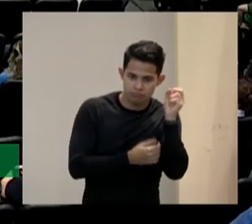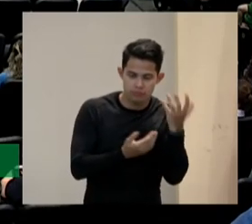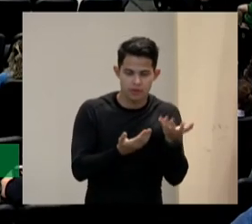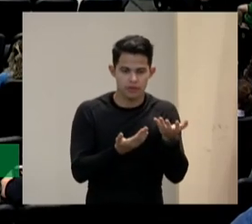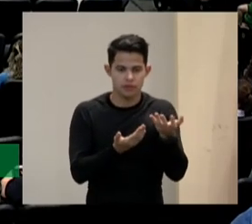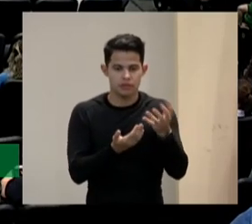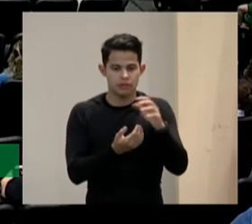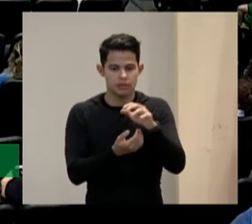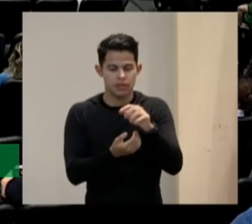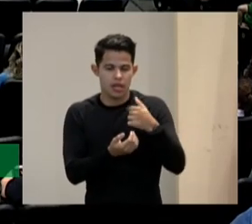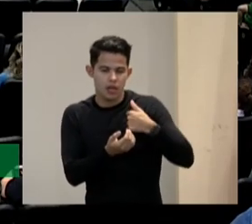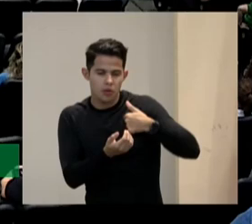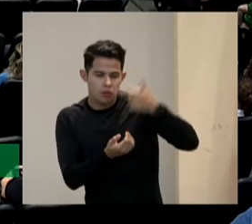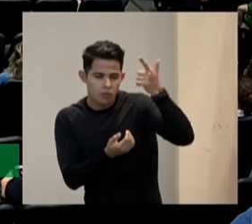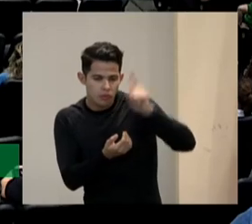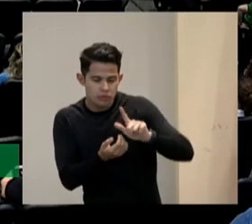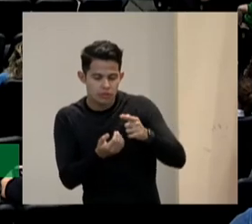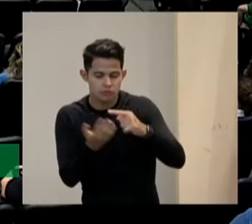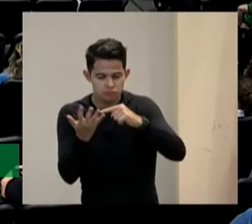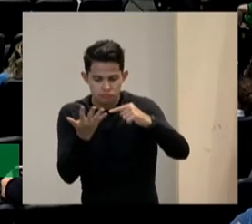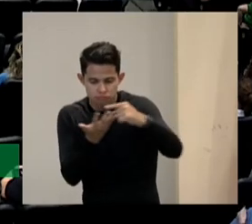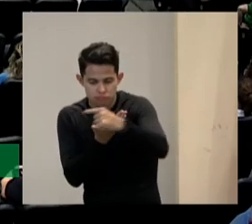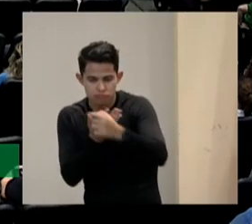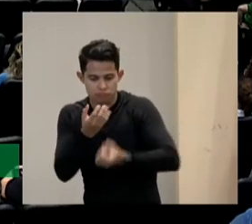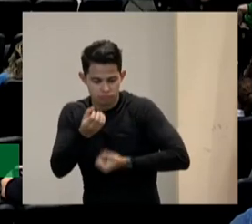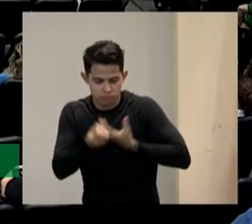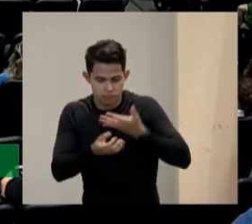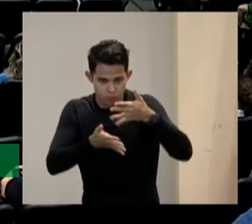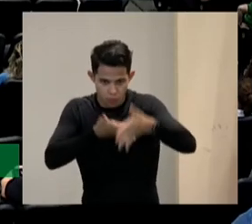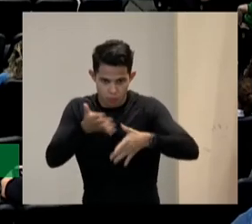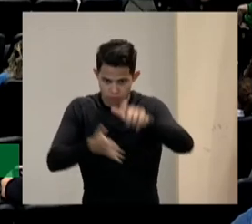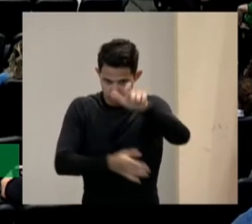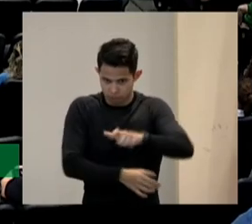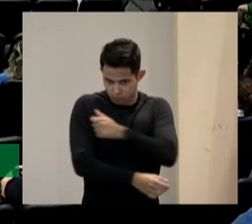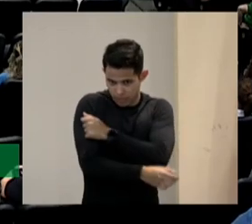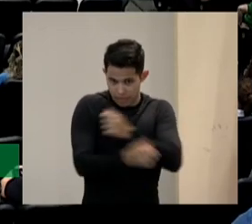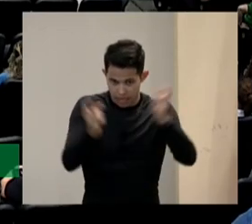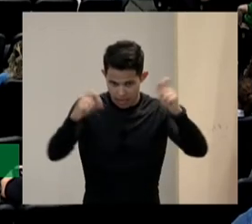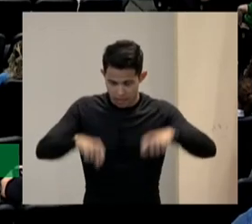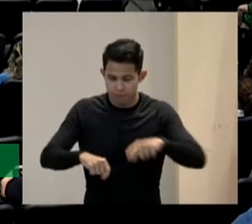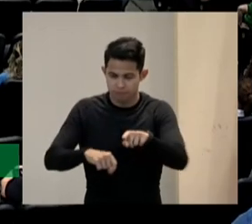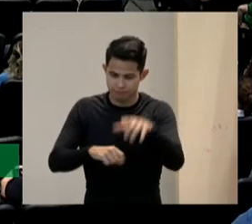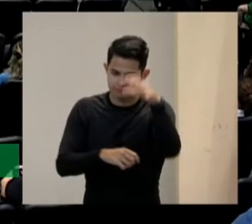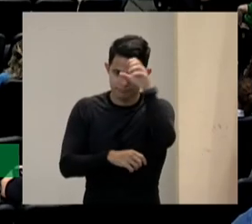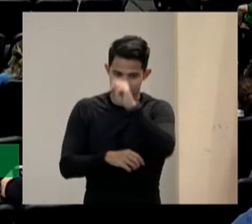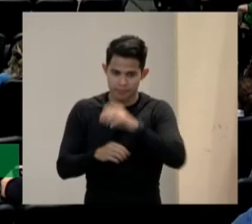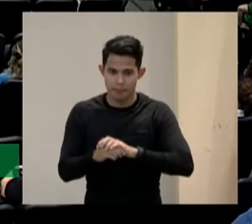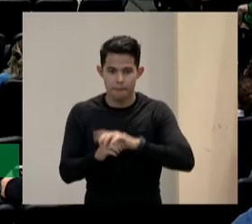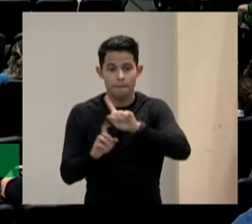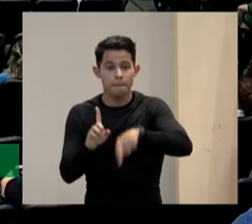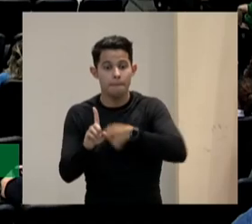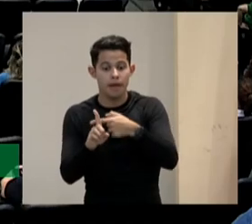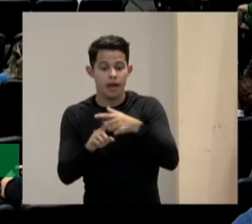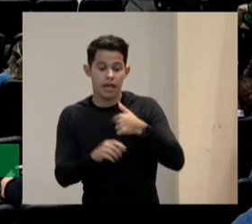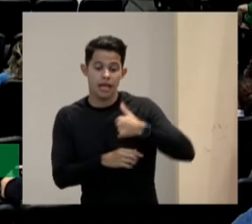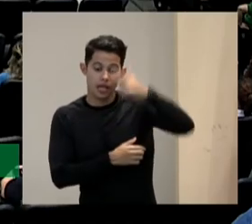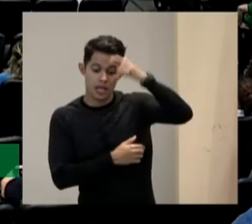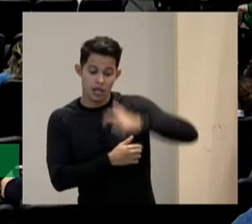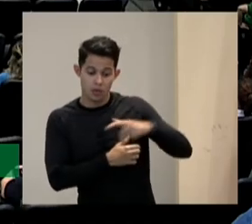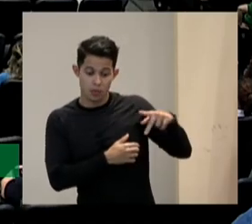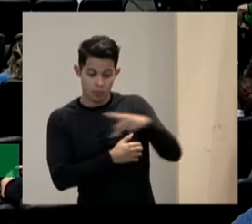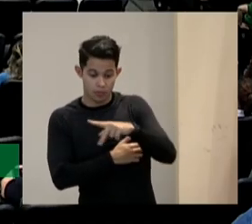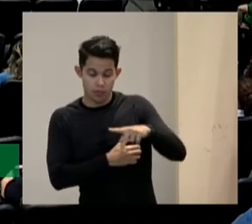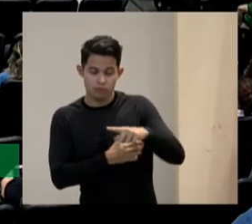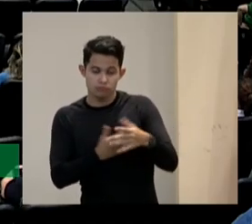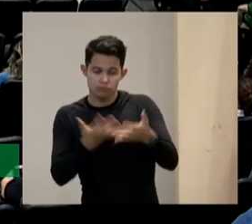consigo chegar porque apresentei todo isso em um momento determinado se eu além disso permito que os alunos com o tempo